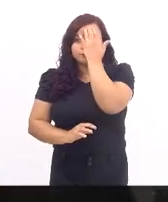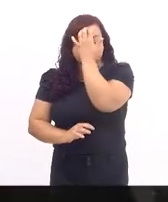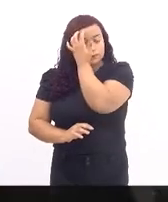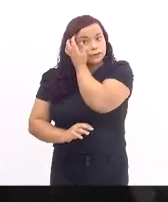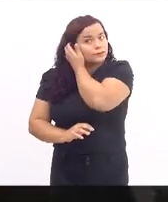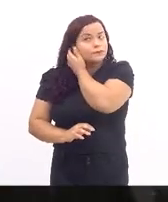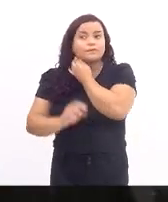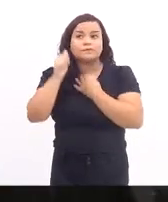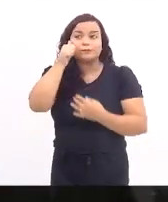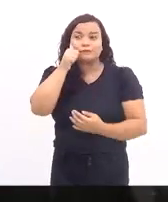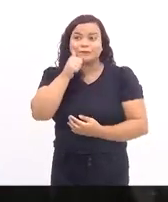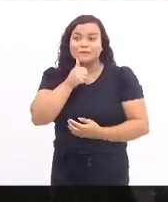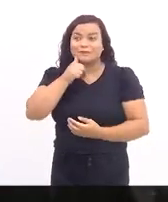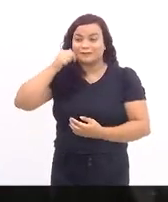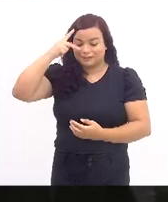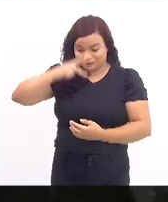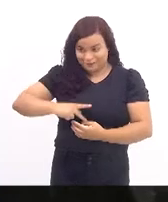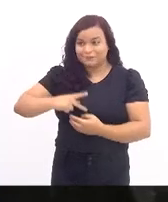Senhora Presidente,